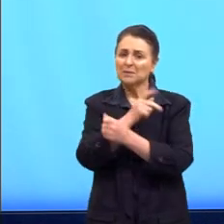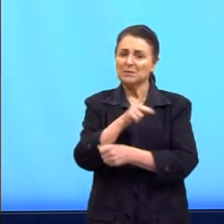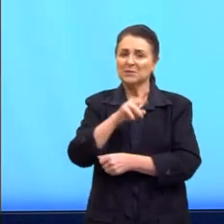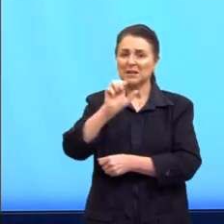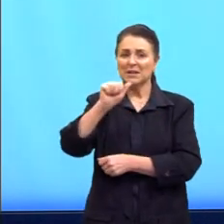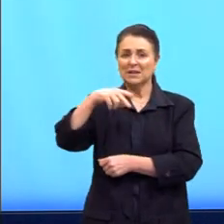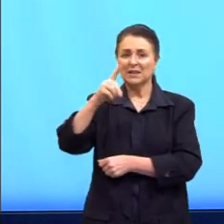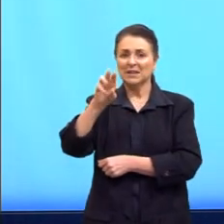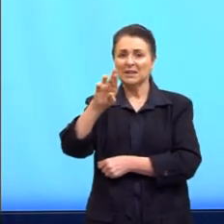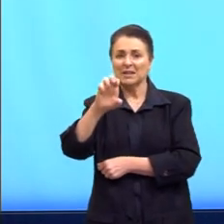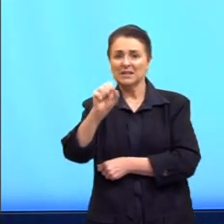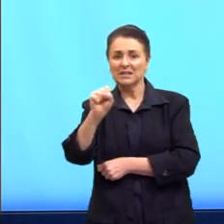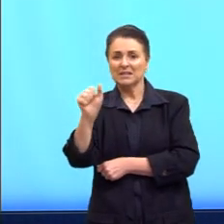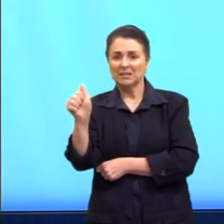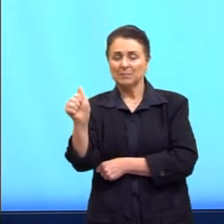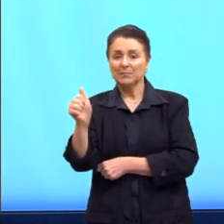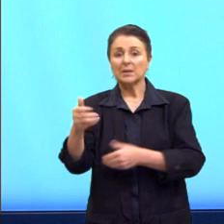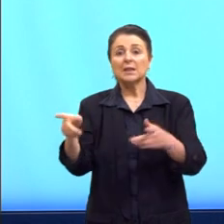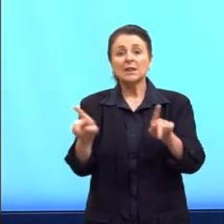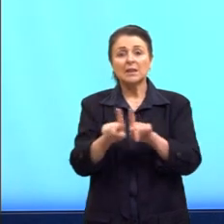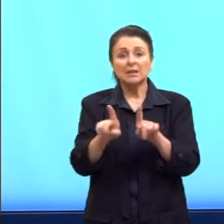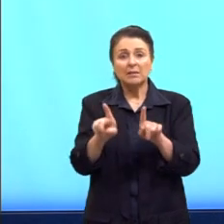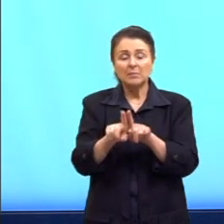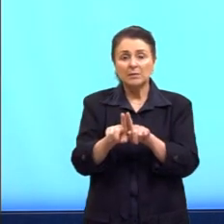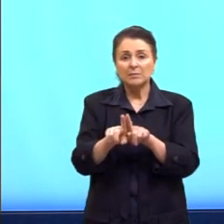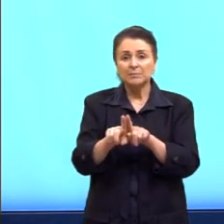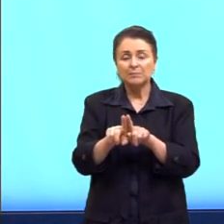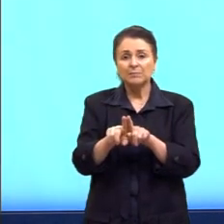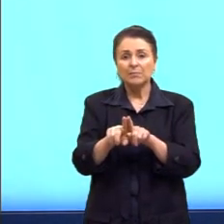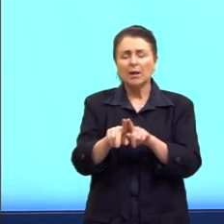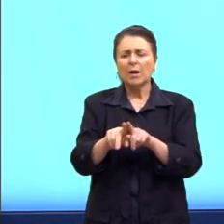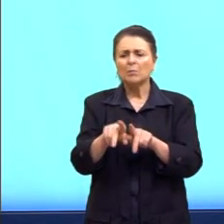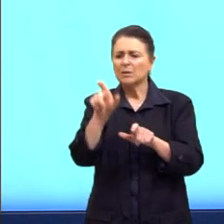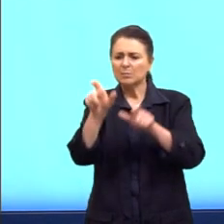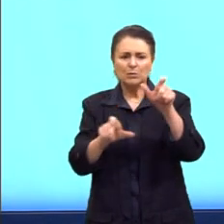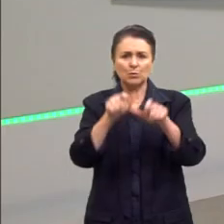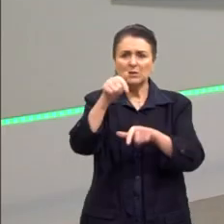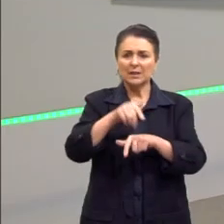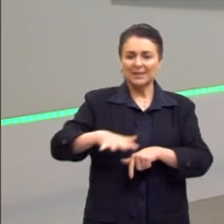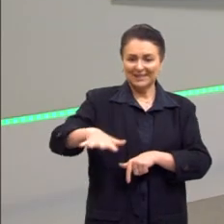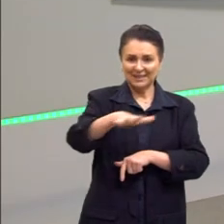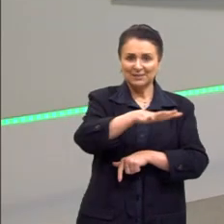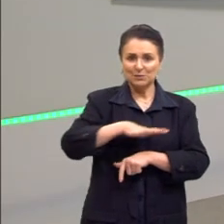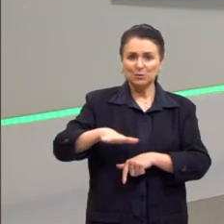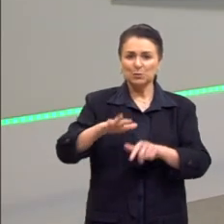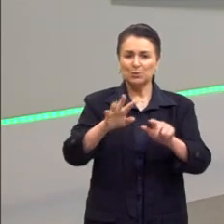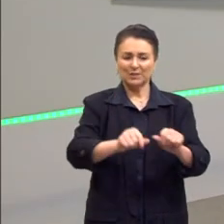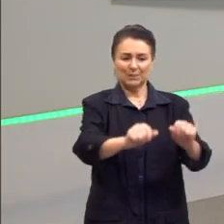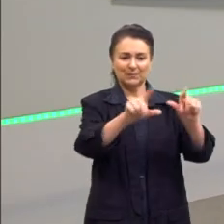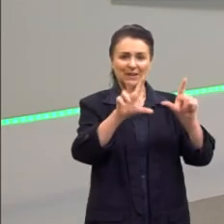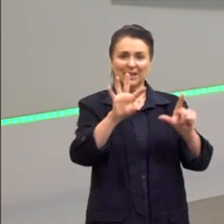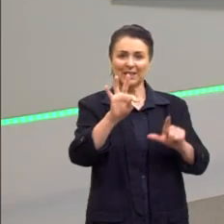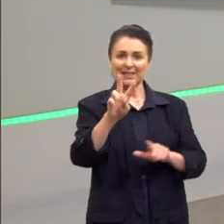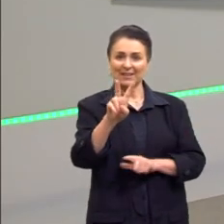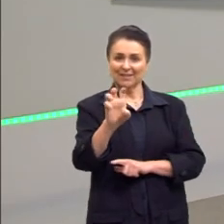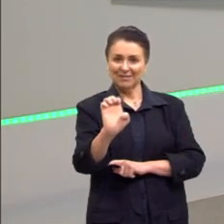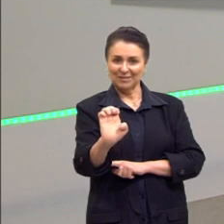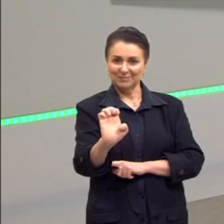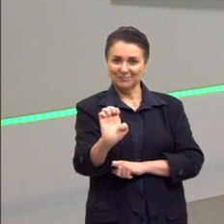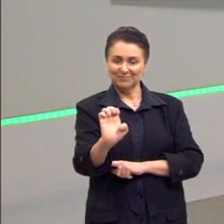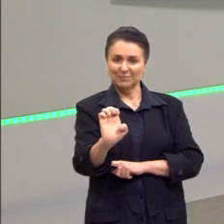Andressa Domanski. E também para o pessoal aqui do estúdio da TVE, que está aqui sempre nos ajudando. Então,